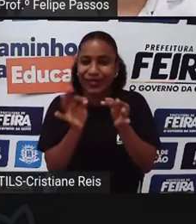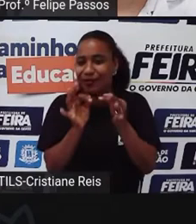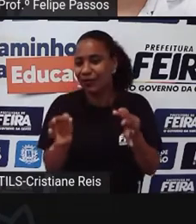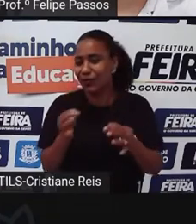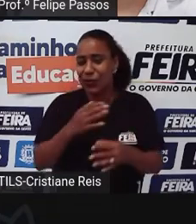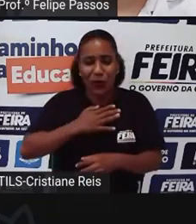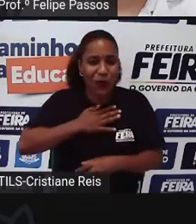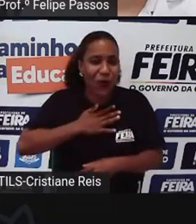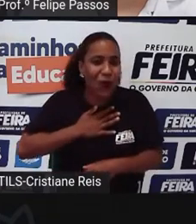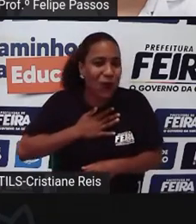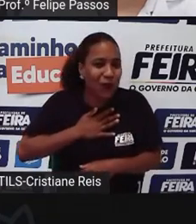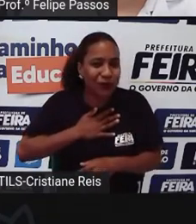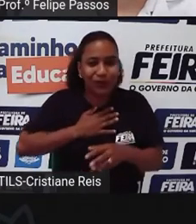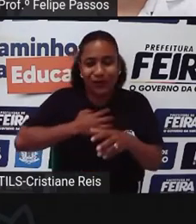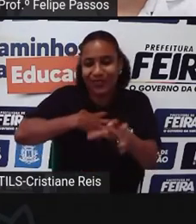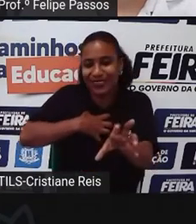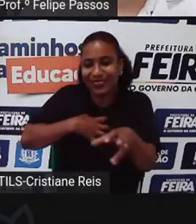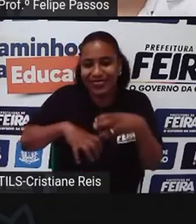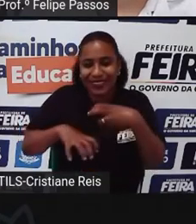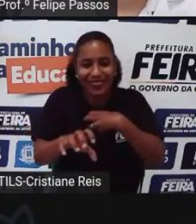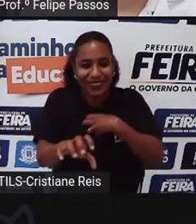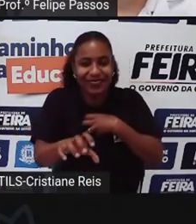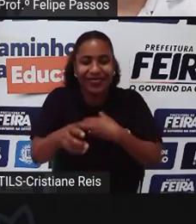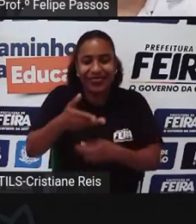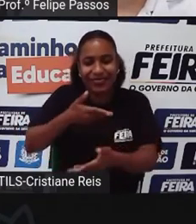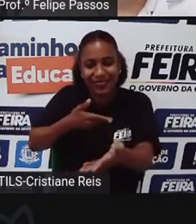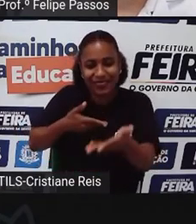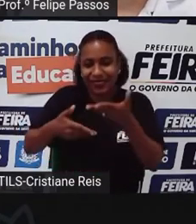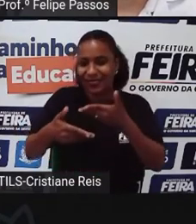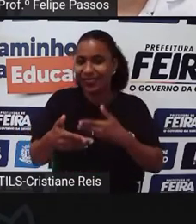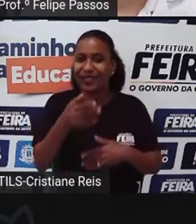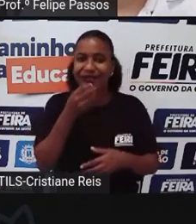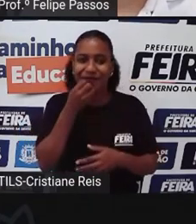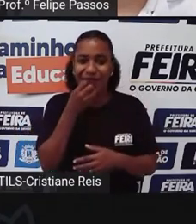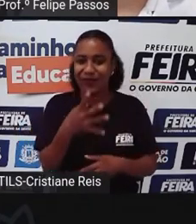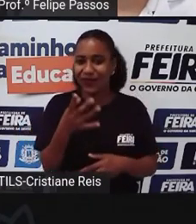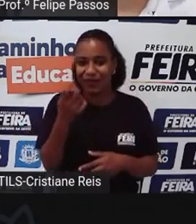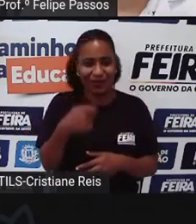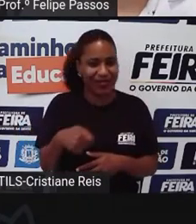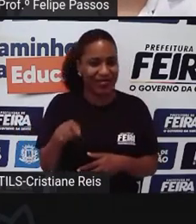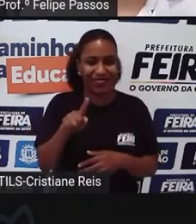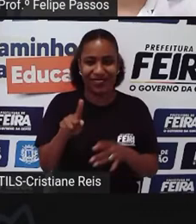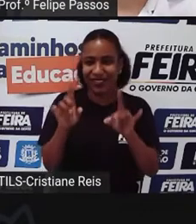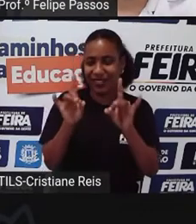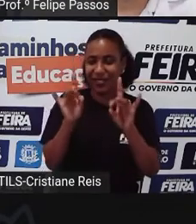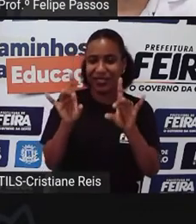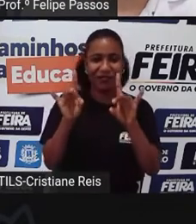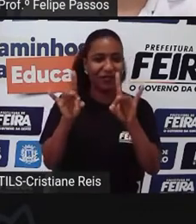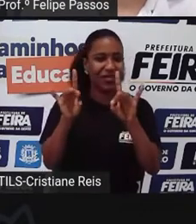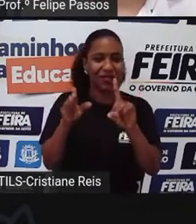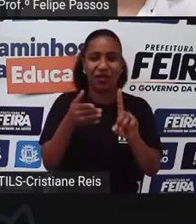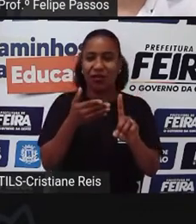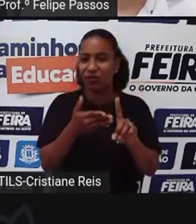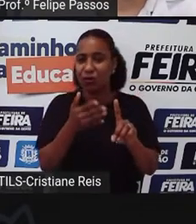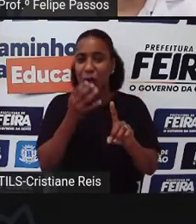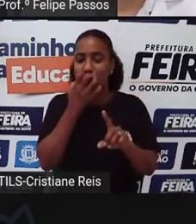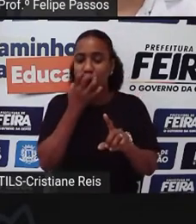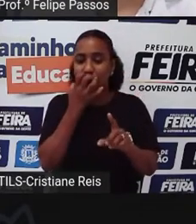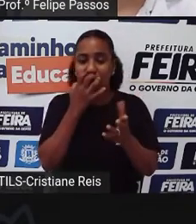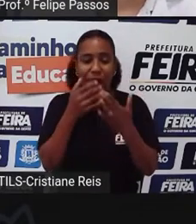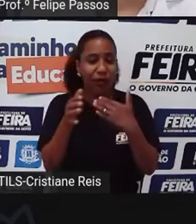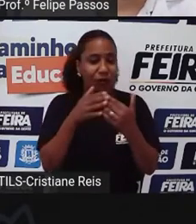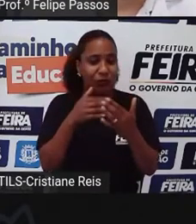troca afetiva Que o cachorro tem Com a gente Não precisa ser De raça Gente Qualquer cachorro Tem essa troca afetiva